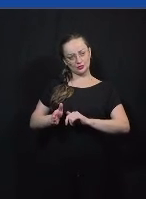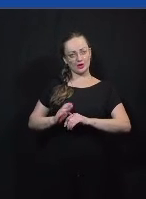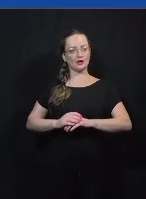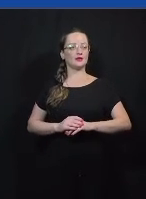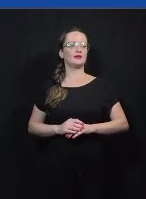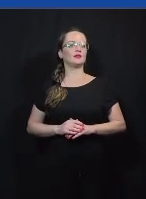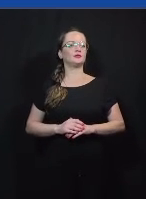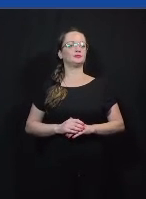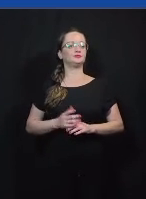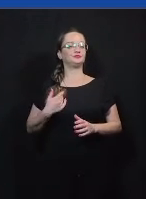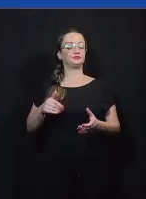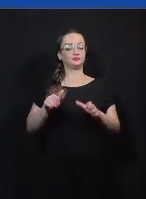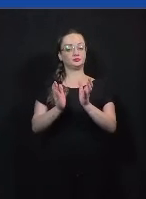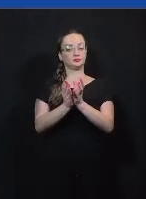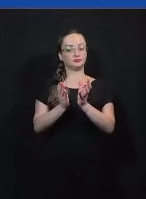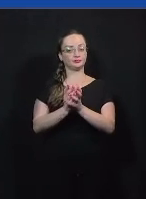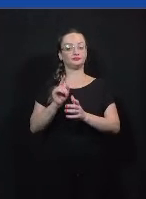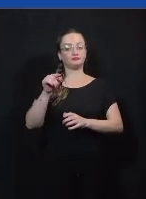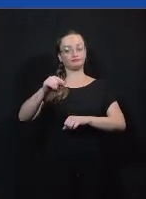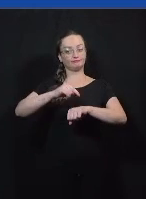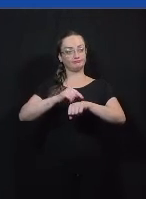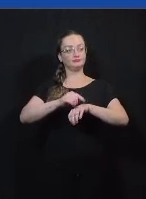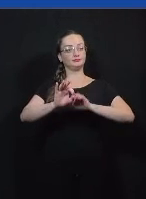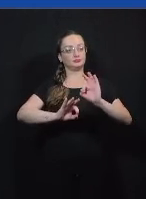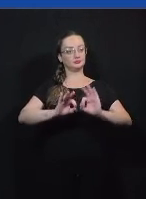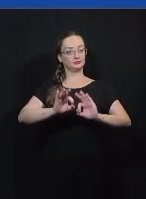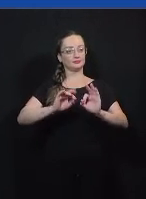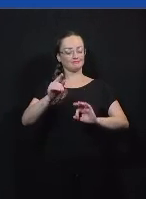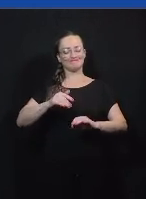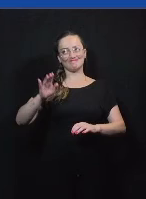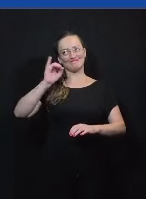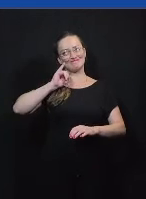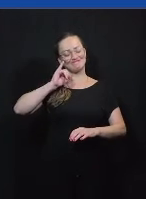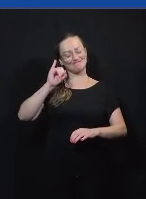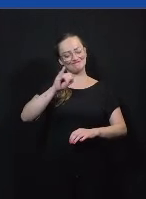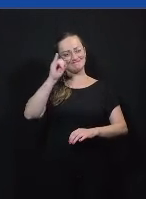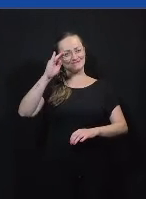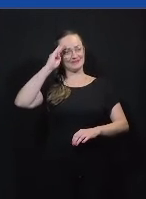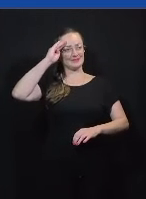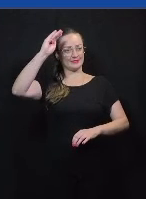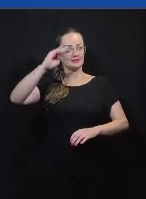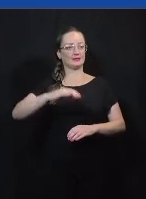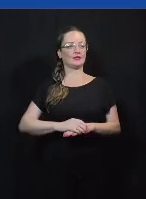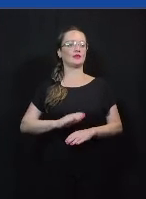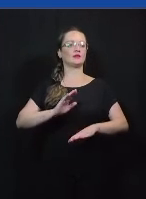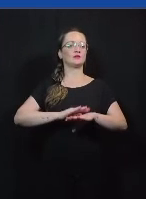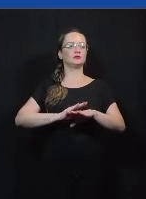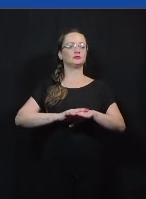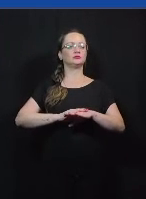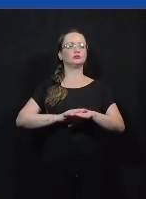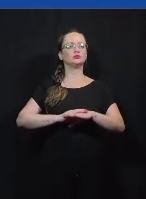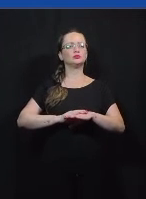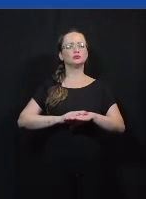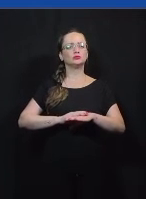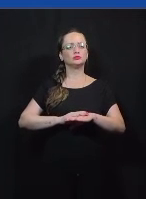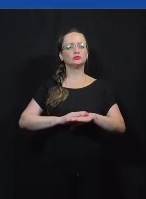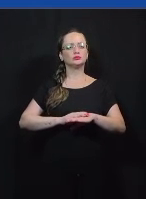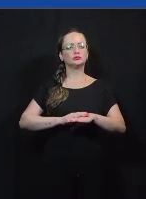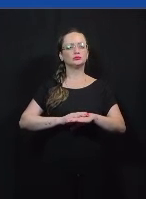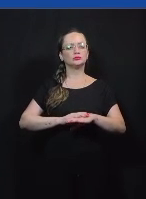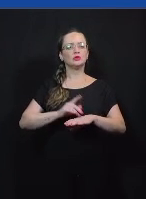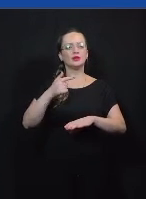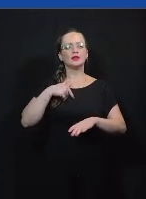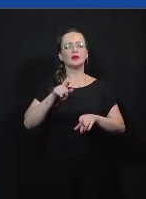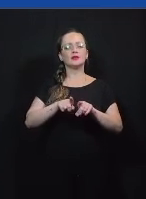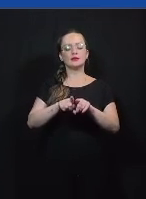trabalhavam em equipe então esse momento de preparação é essencial para que exista esse momento da competição que vocês estão assistindo vocês assistiram e